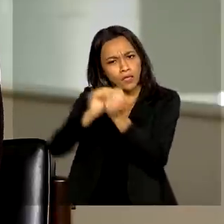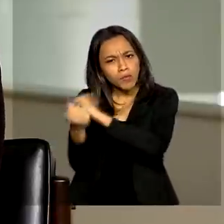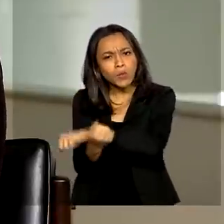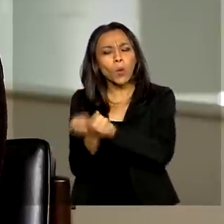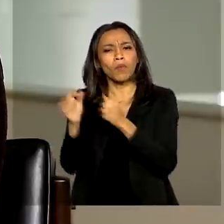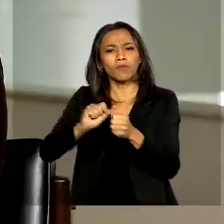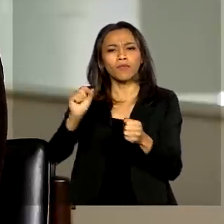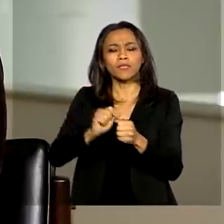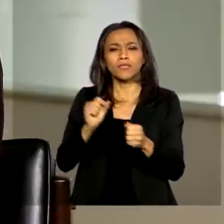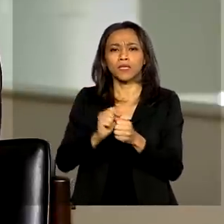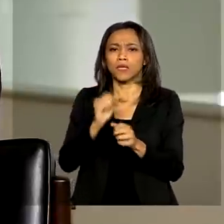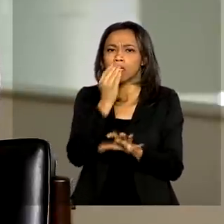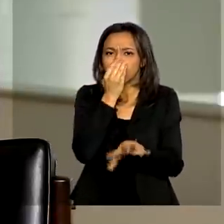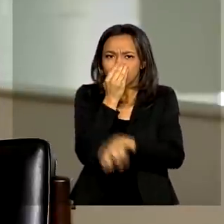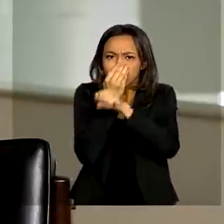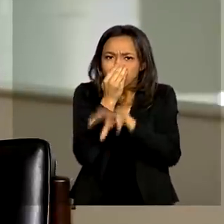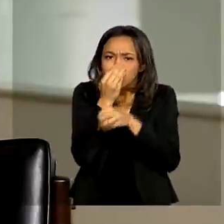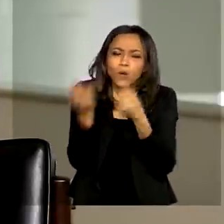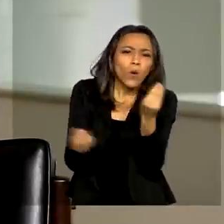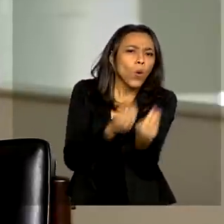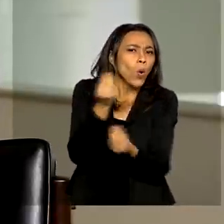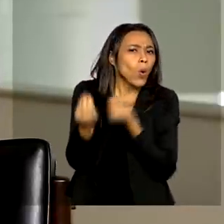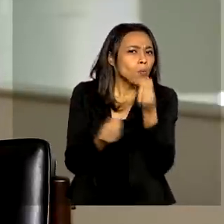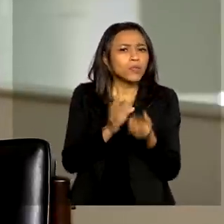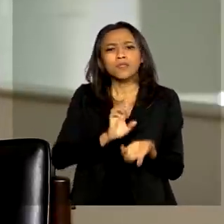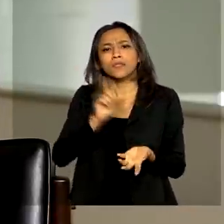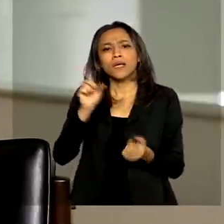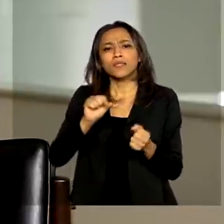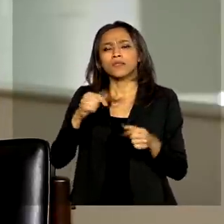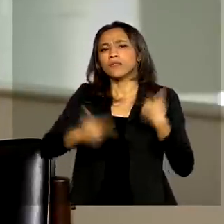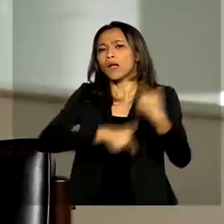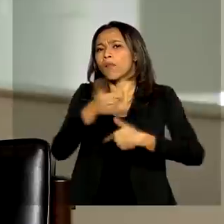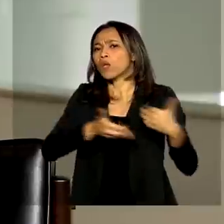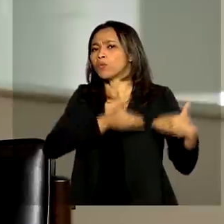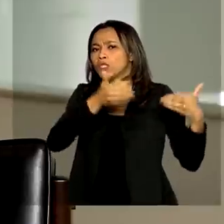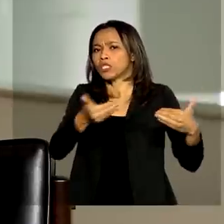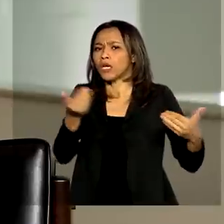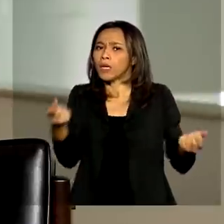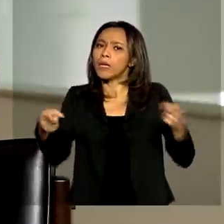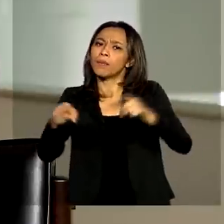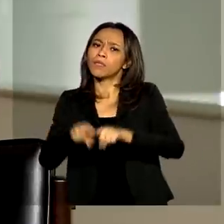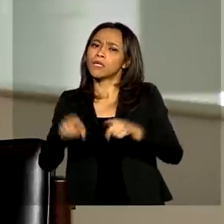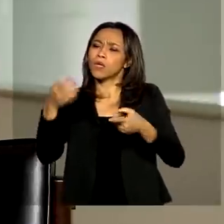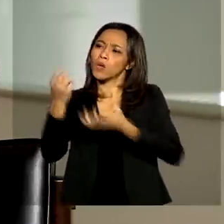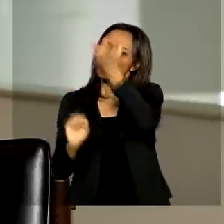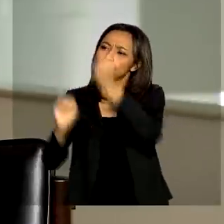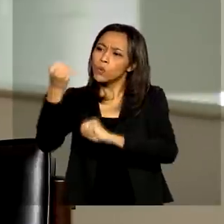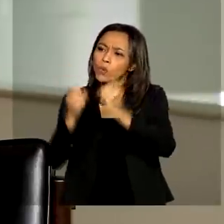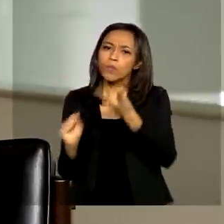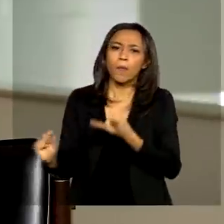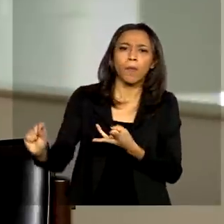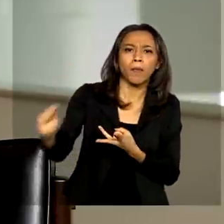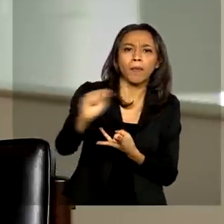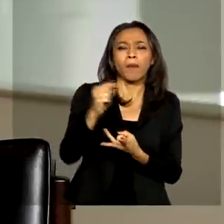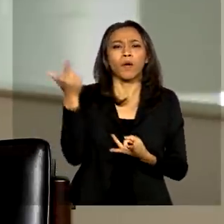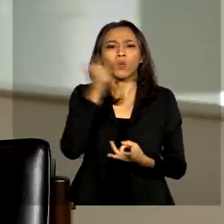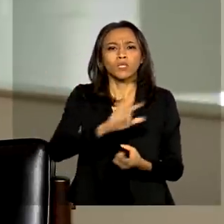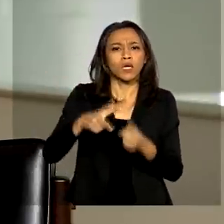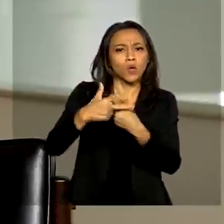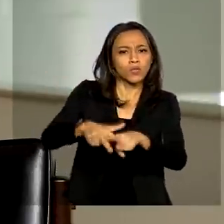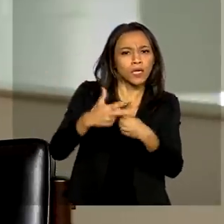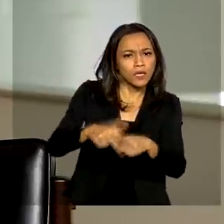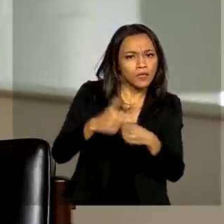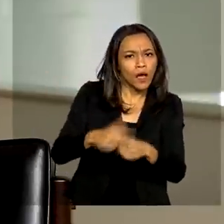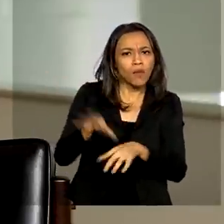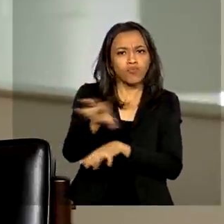mecânicos. Eu queria saber como está esse trabalho do MCTIC em relação, junto às indústrias, para que tenha conserto de ventiladores que